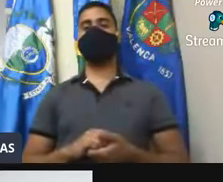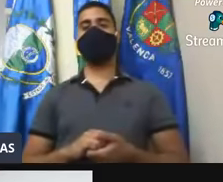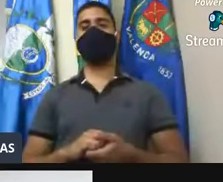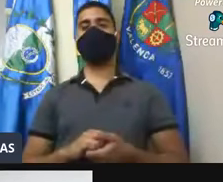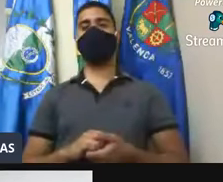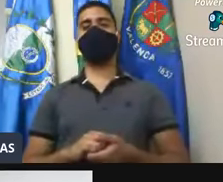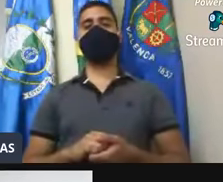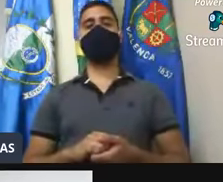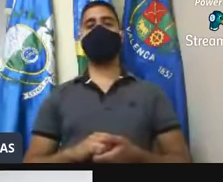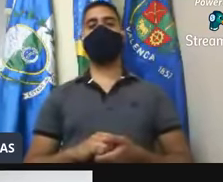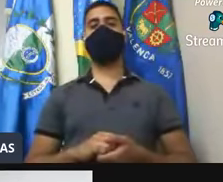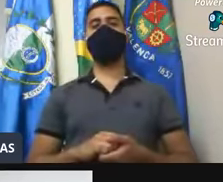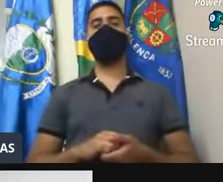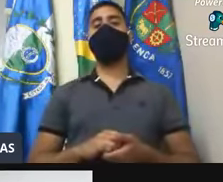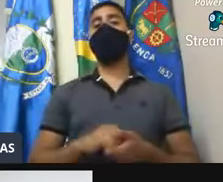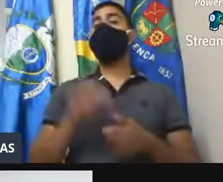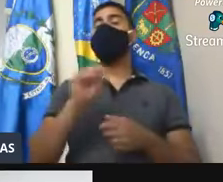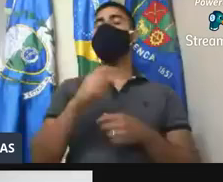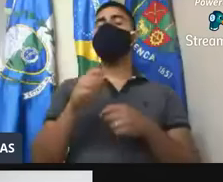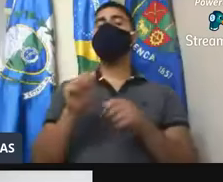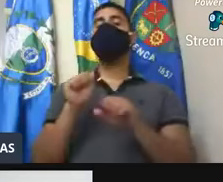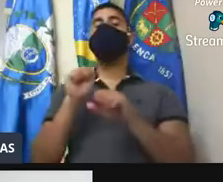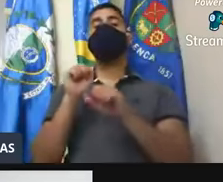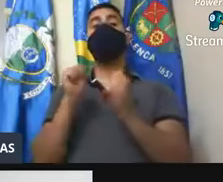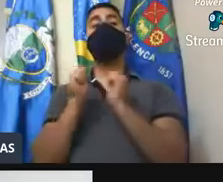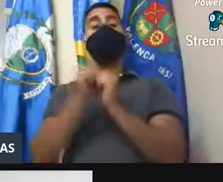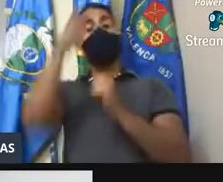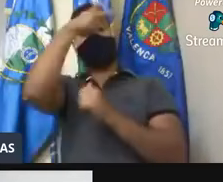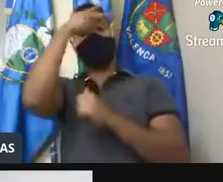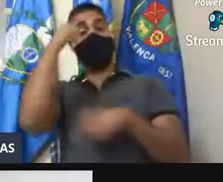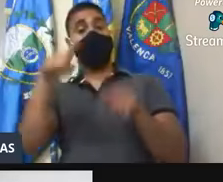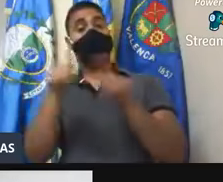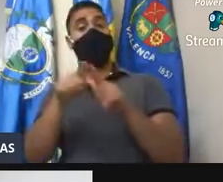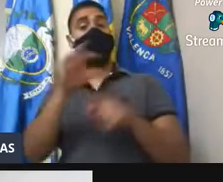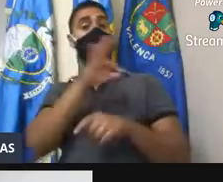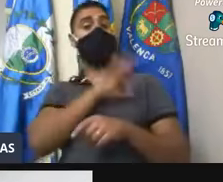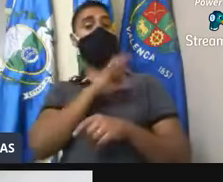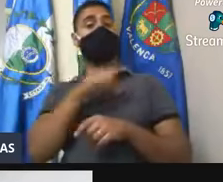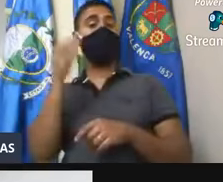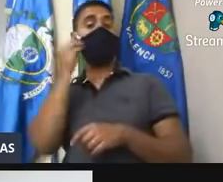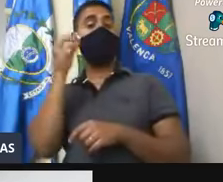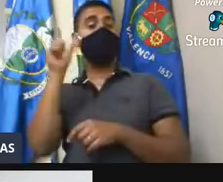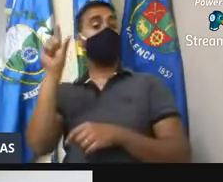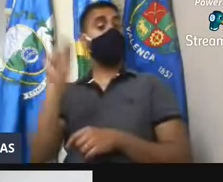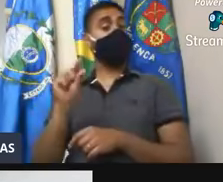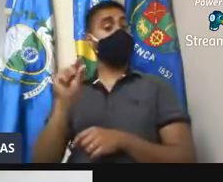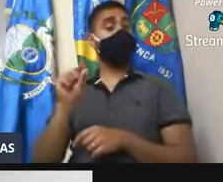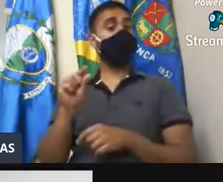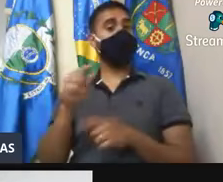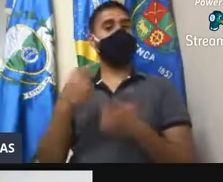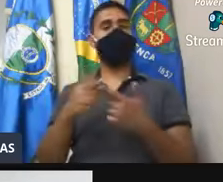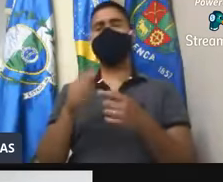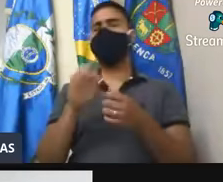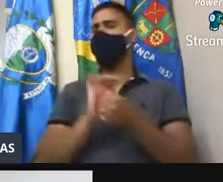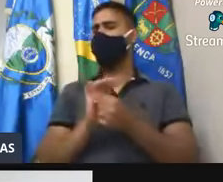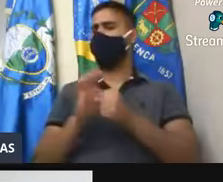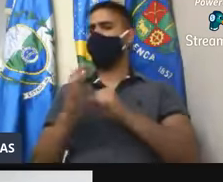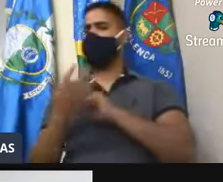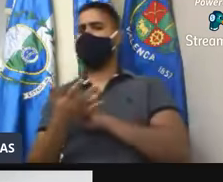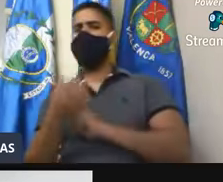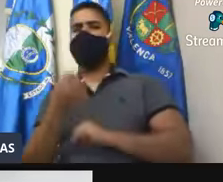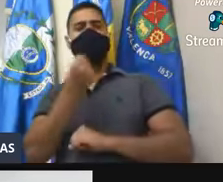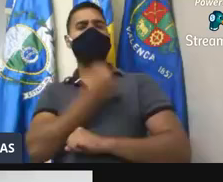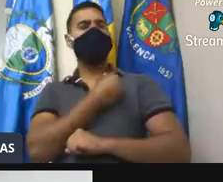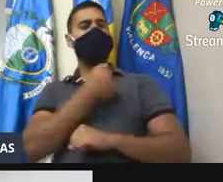executa, é o poder executivo, junto com a guarda municipal, para que possamos diminuir isso. Por quê? Com a pandemia, o